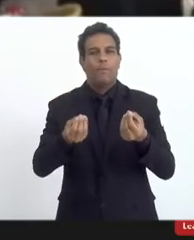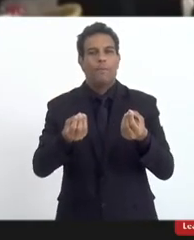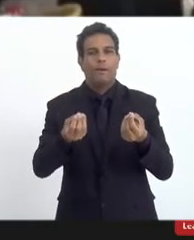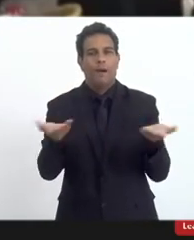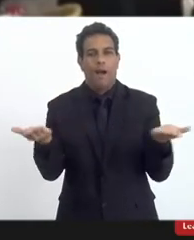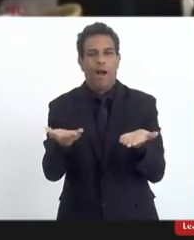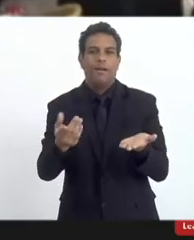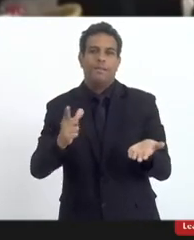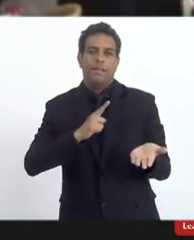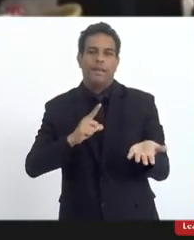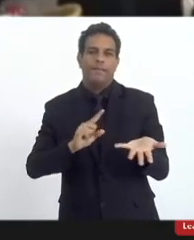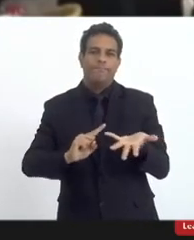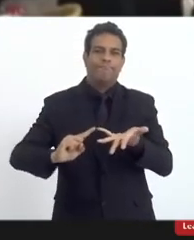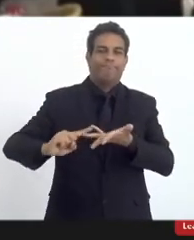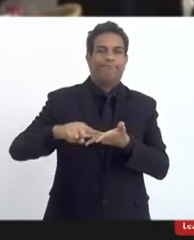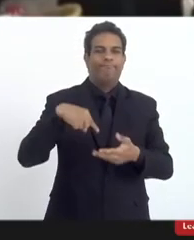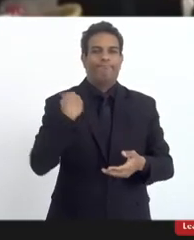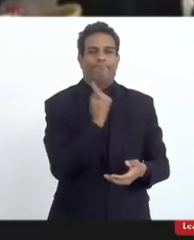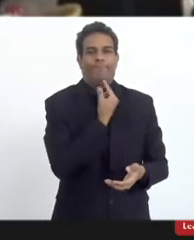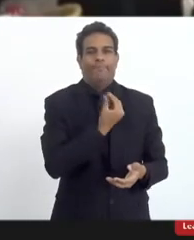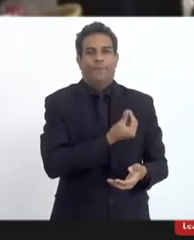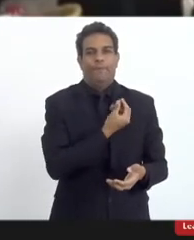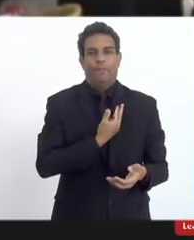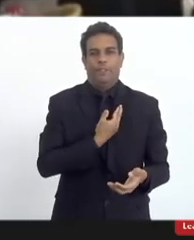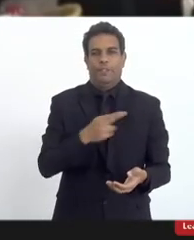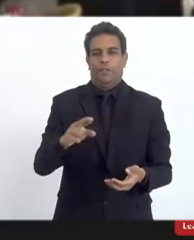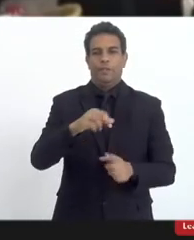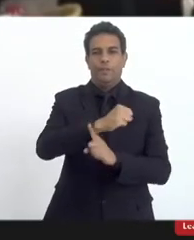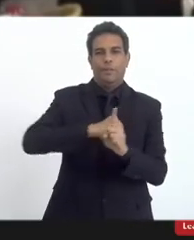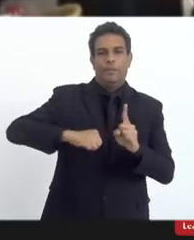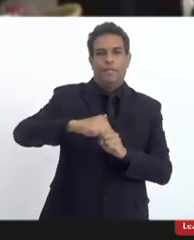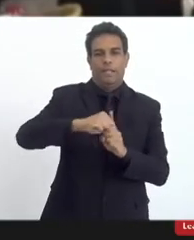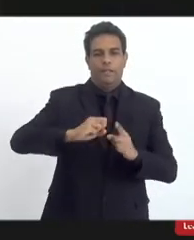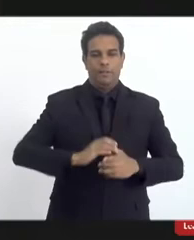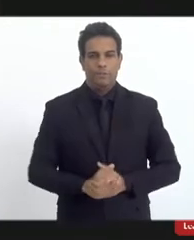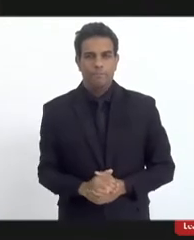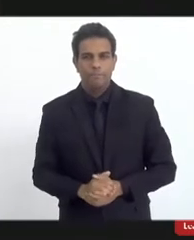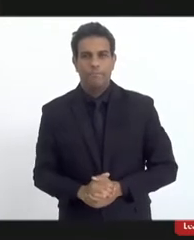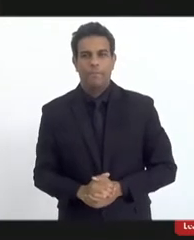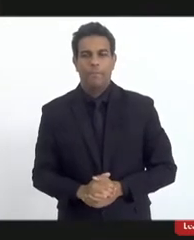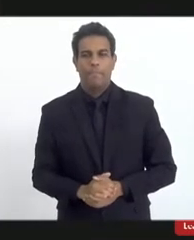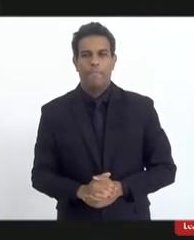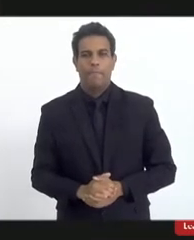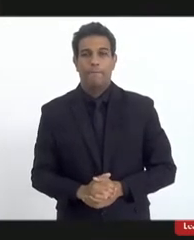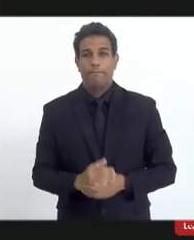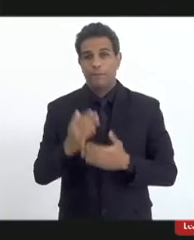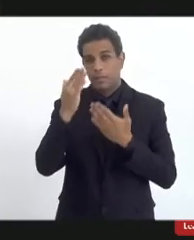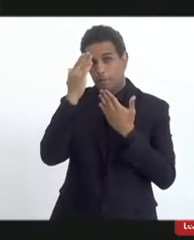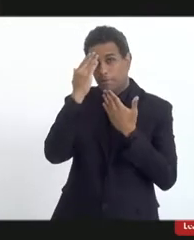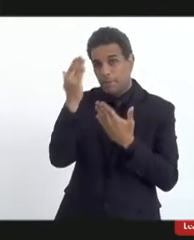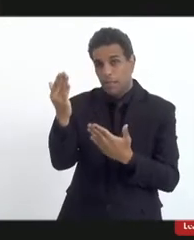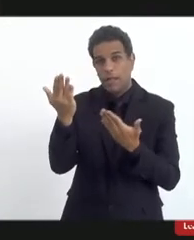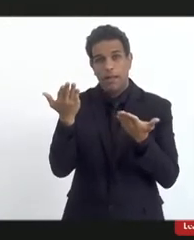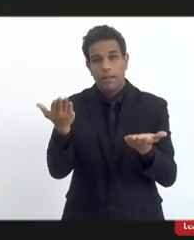tão presente ainda em nossas escolas e em nossas sociedades. Muito obrigada.